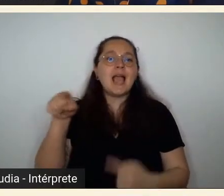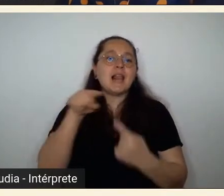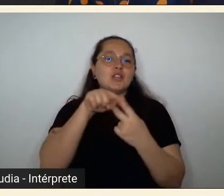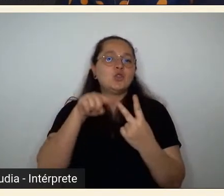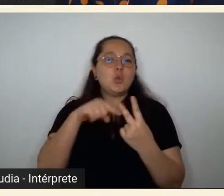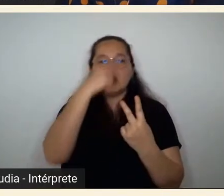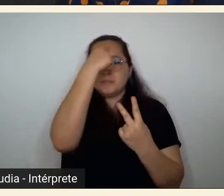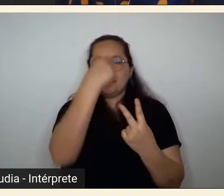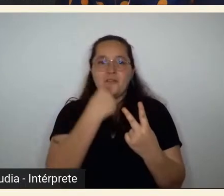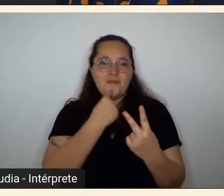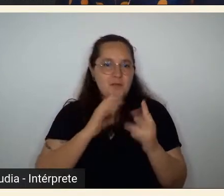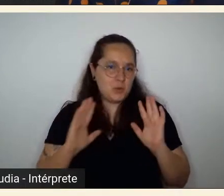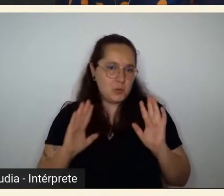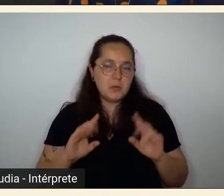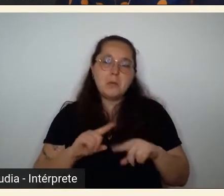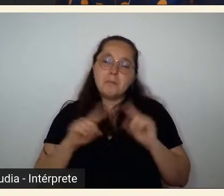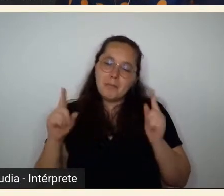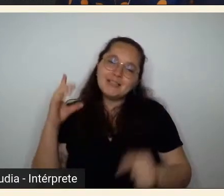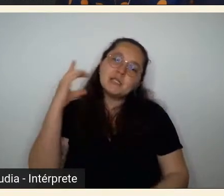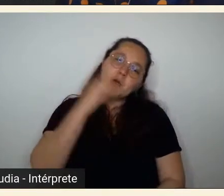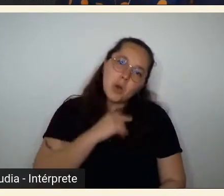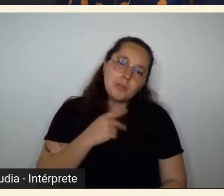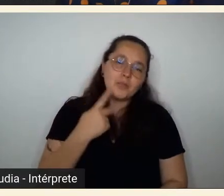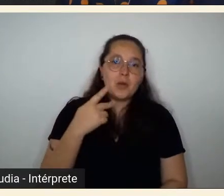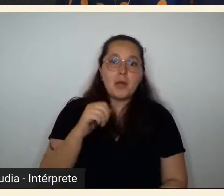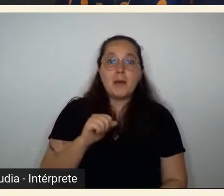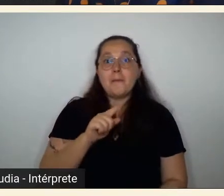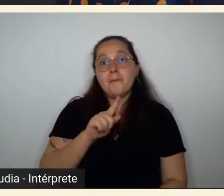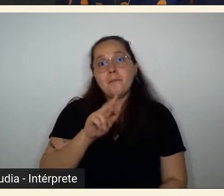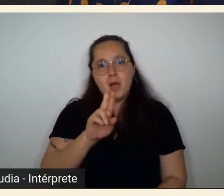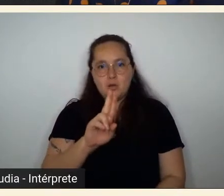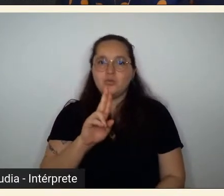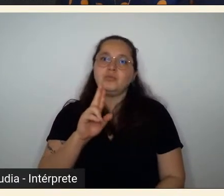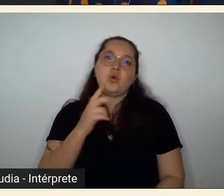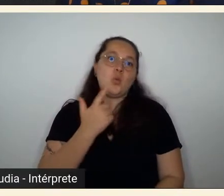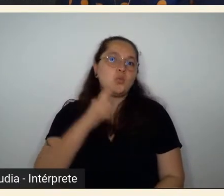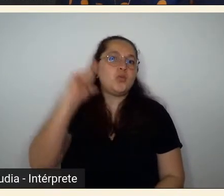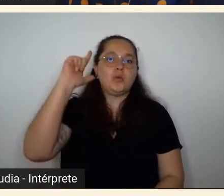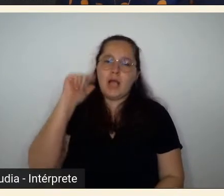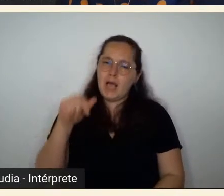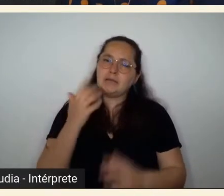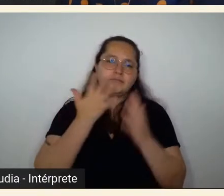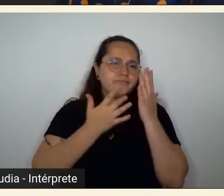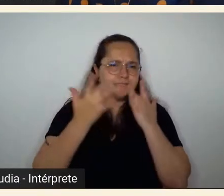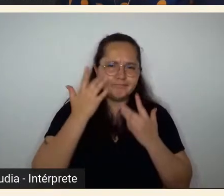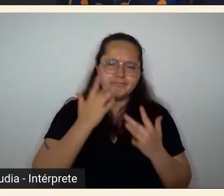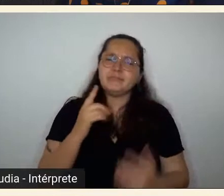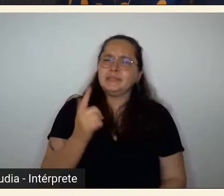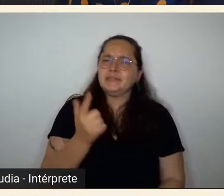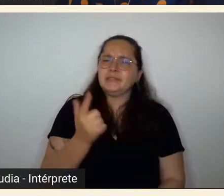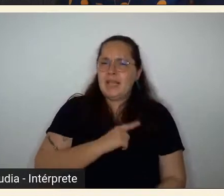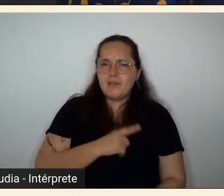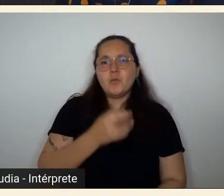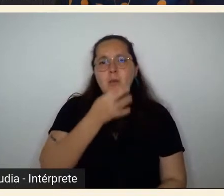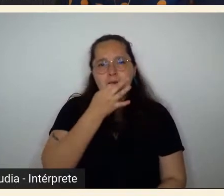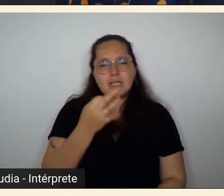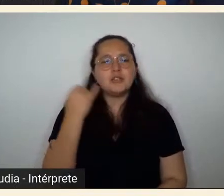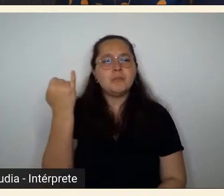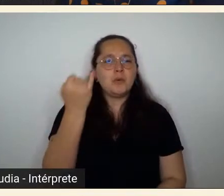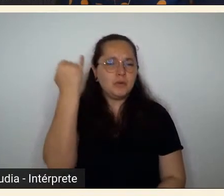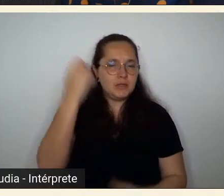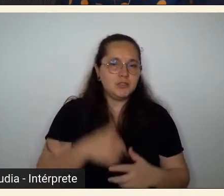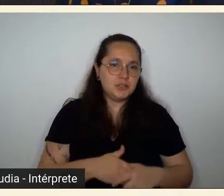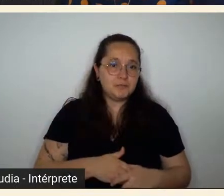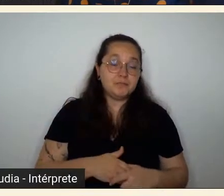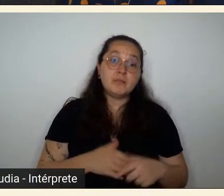complexa do que esses dois lugares inclusive foi uma grande tradutora de teatro uma crítica importante também mas eu acho que teria